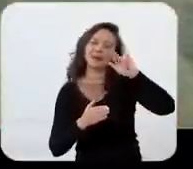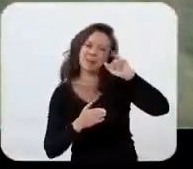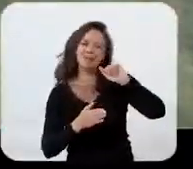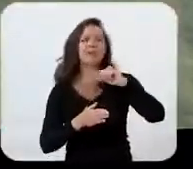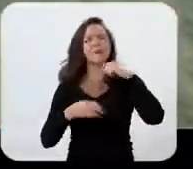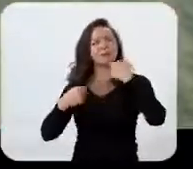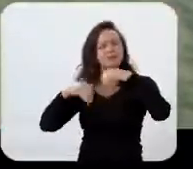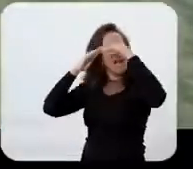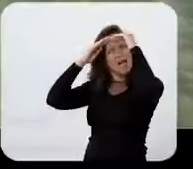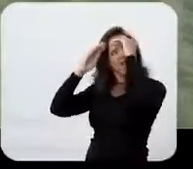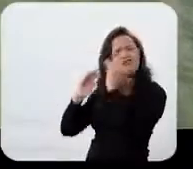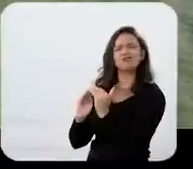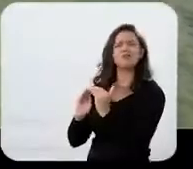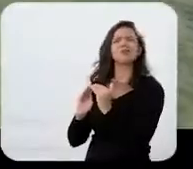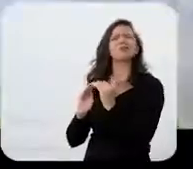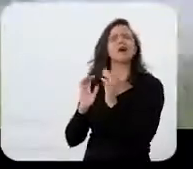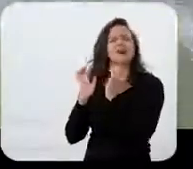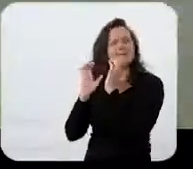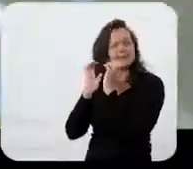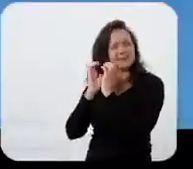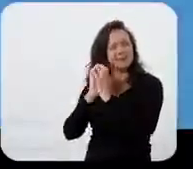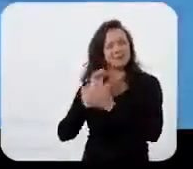Recife tem que respeitar, vice.